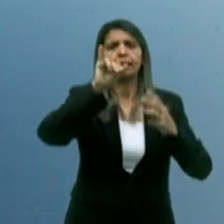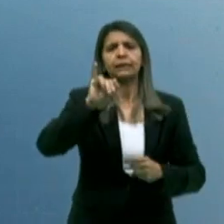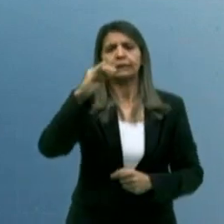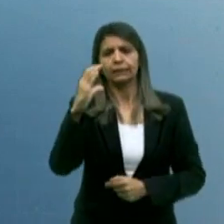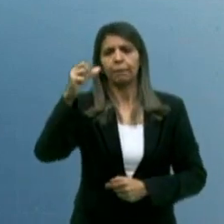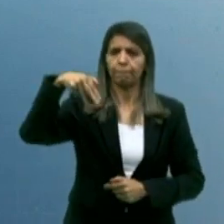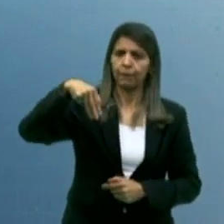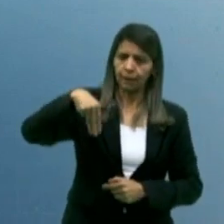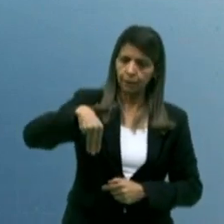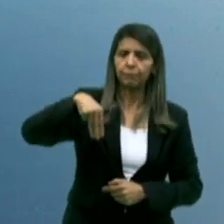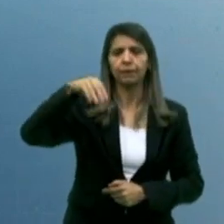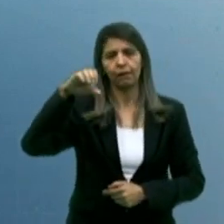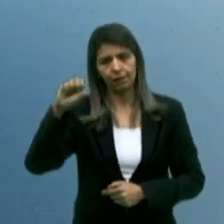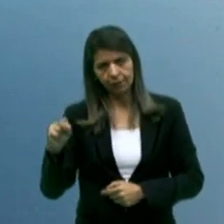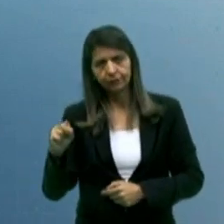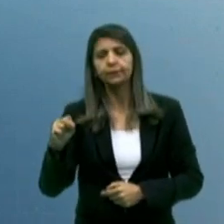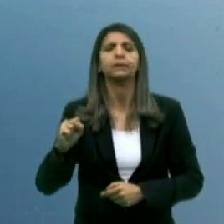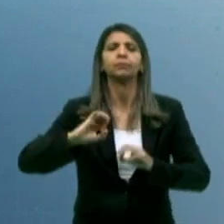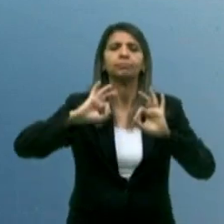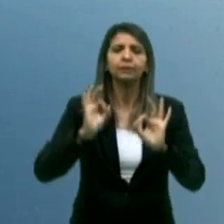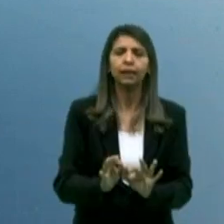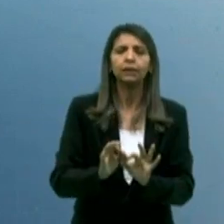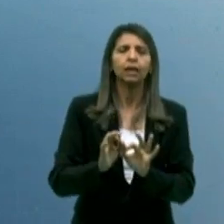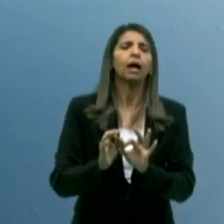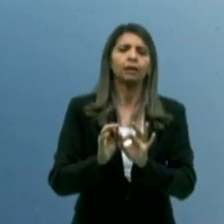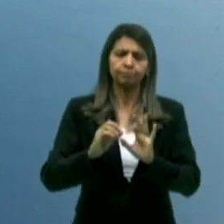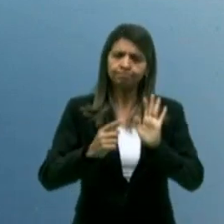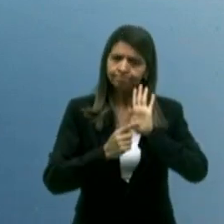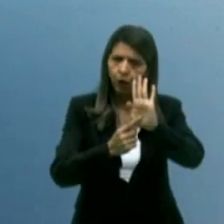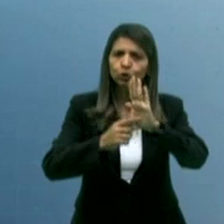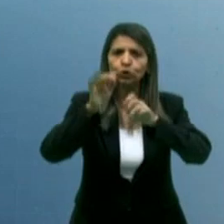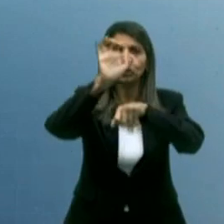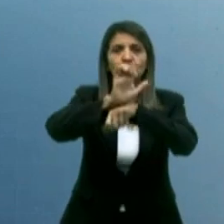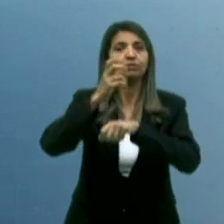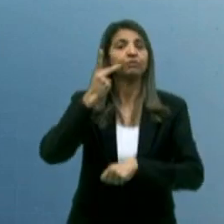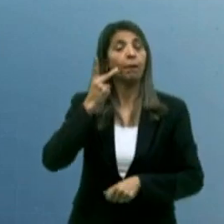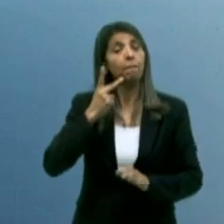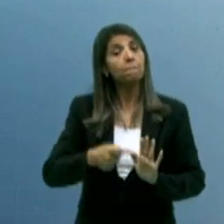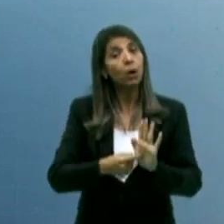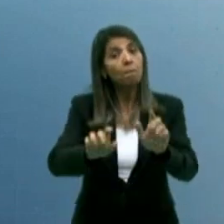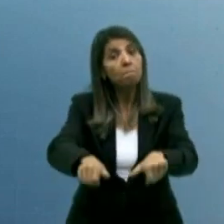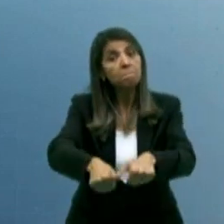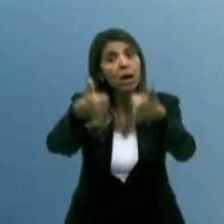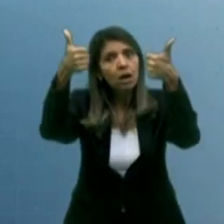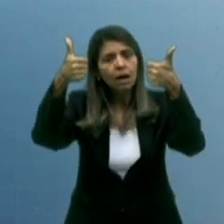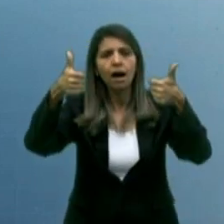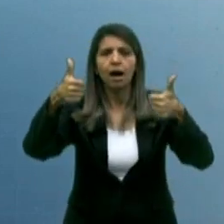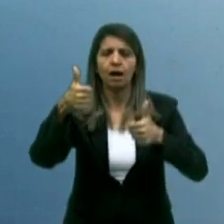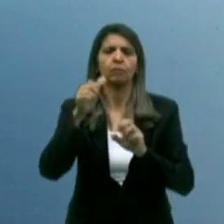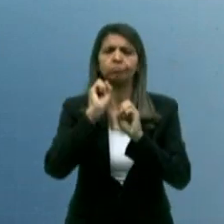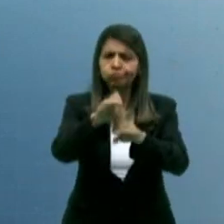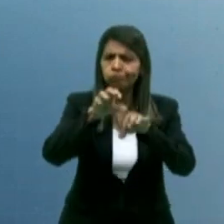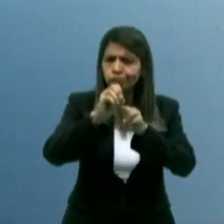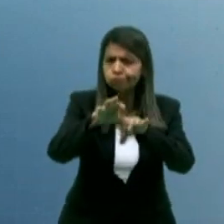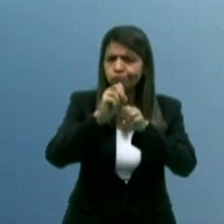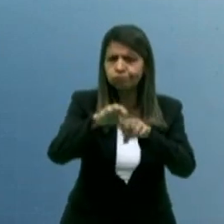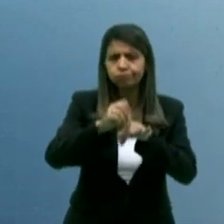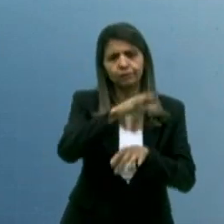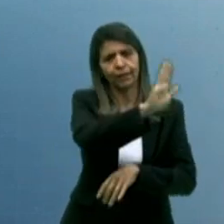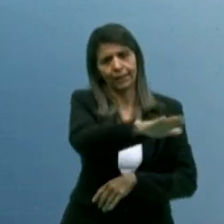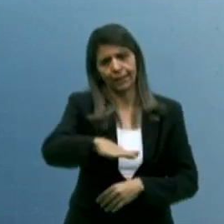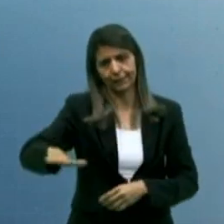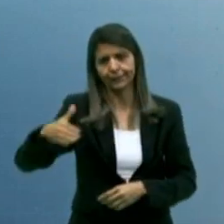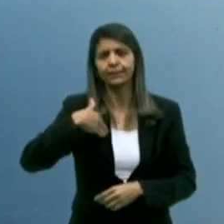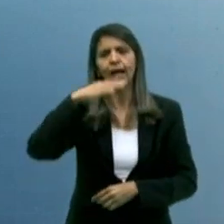e o Ceará mostra que funciona há mais de dez anos, repartir o ICMS com base no resultado de alfabetização em cada município. Ter uma